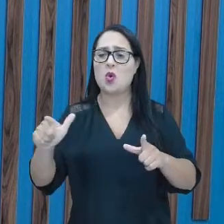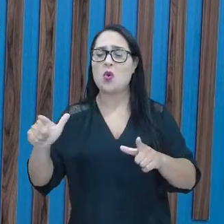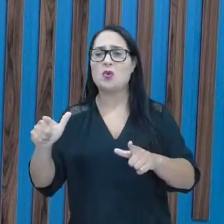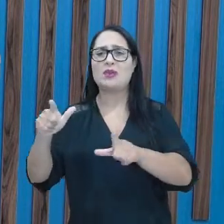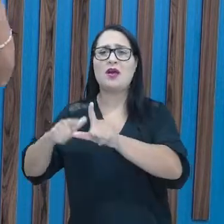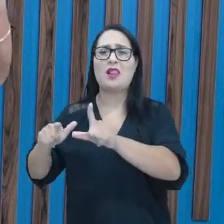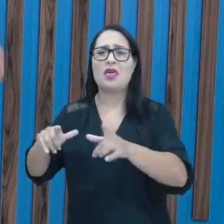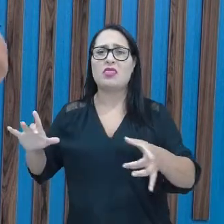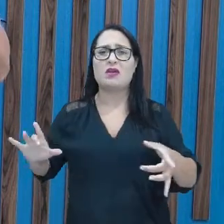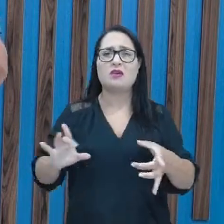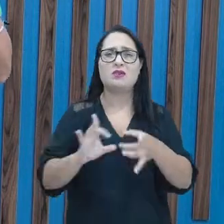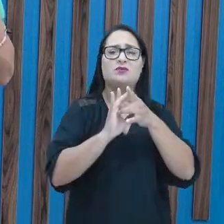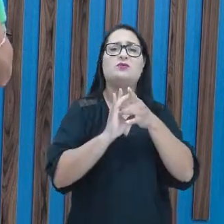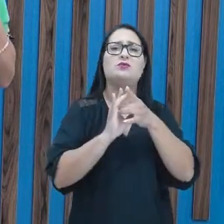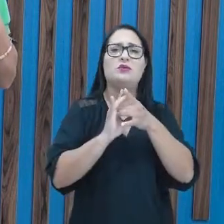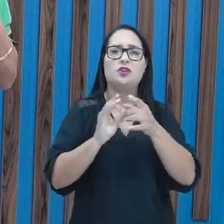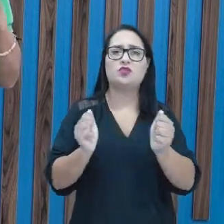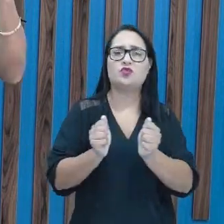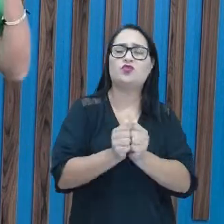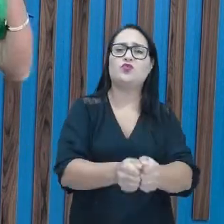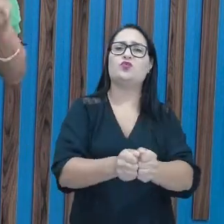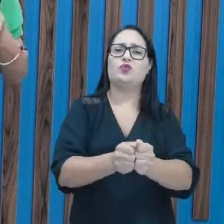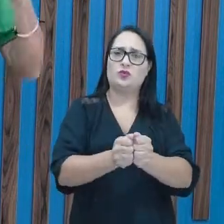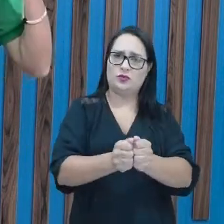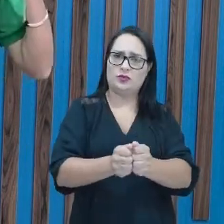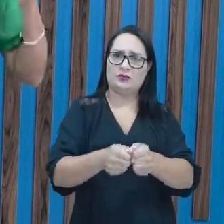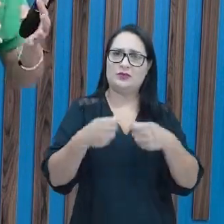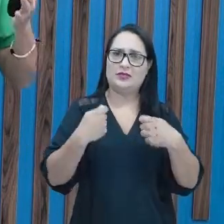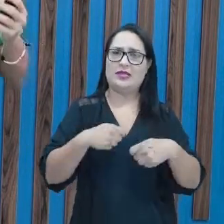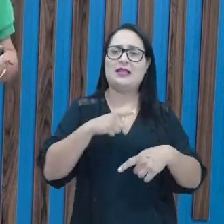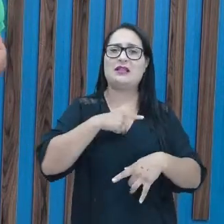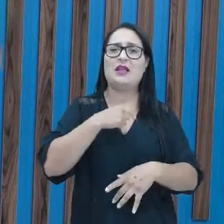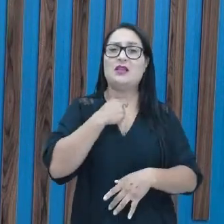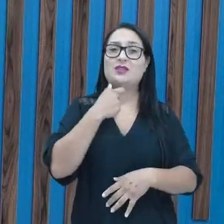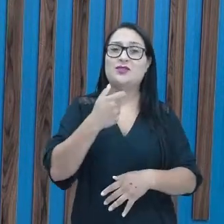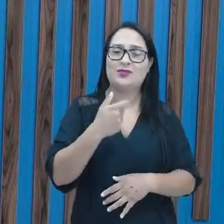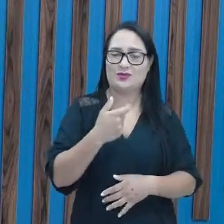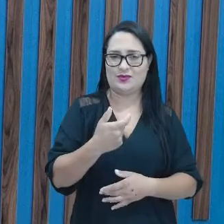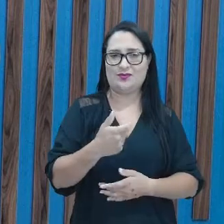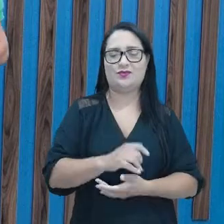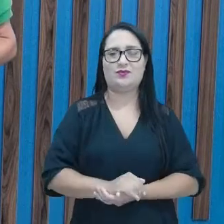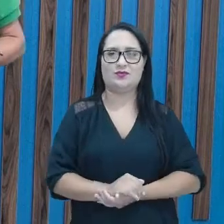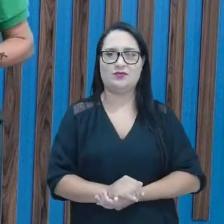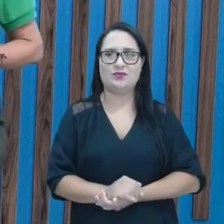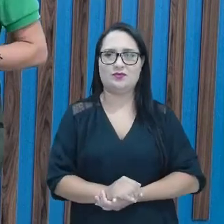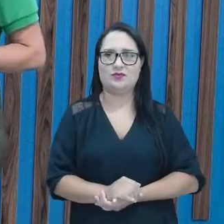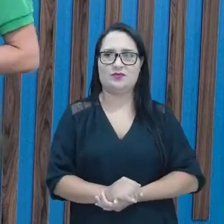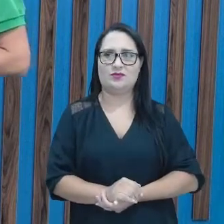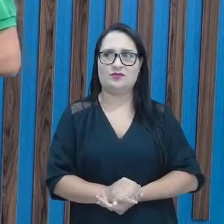letrinha para que ela soe junto, para que ela tenha um som, tá?